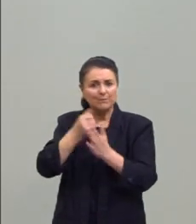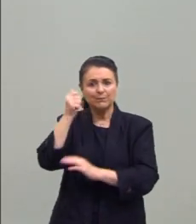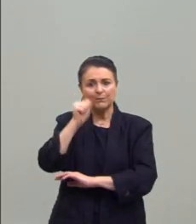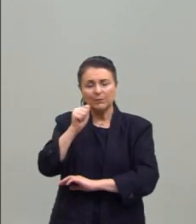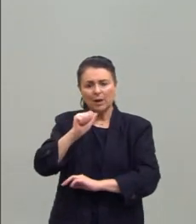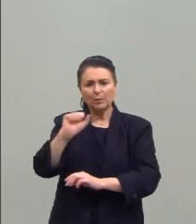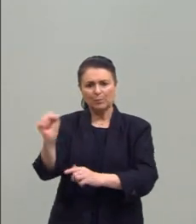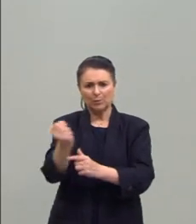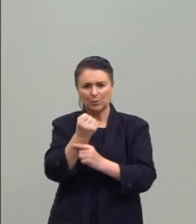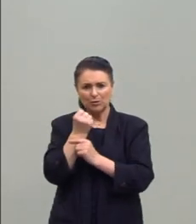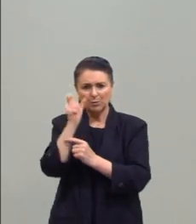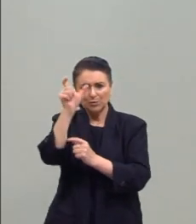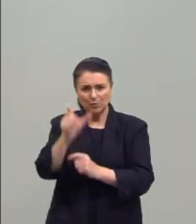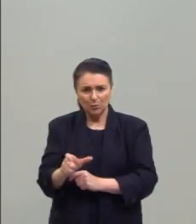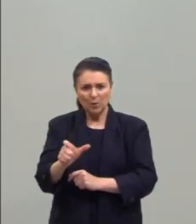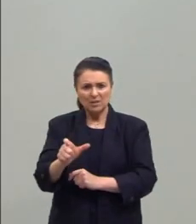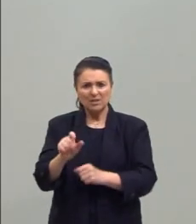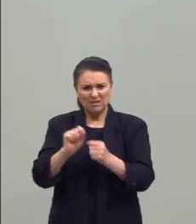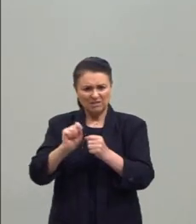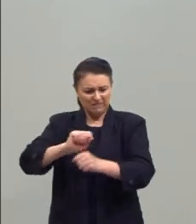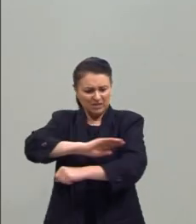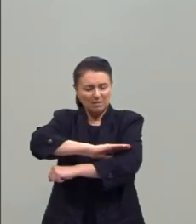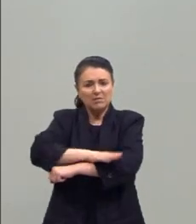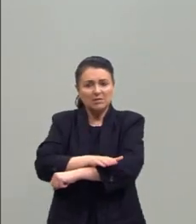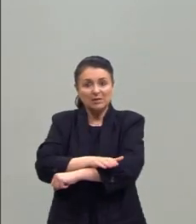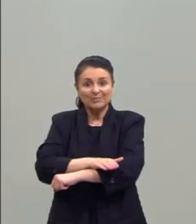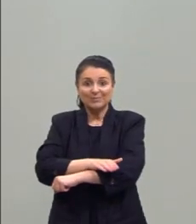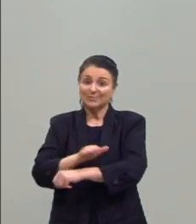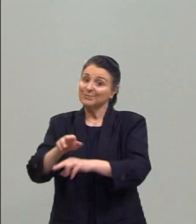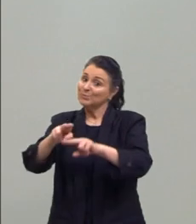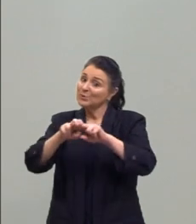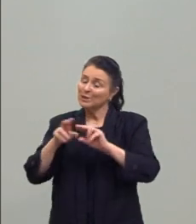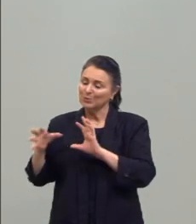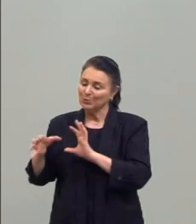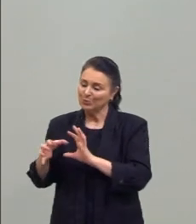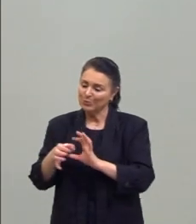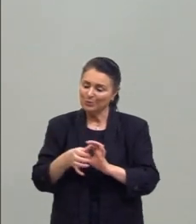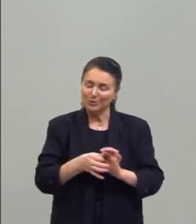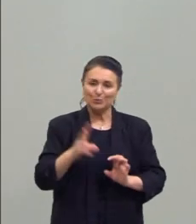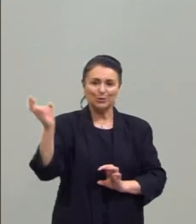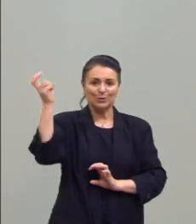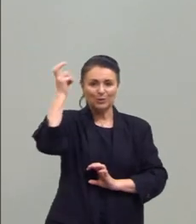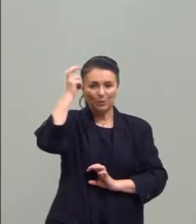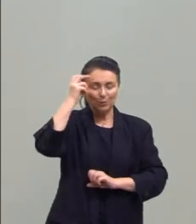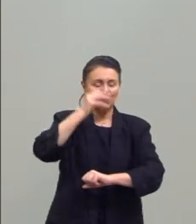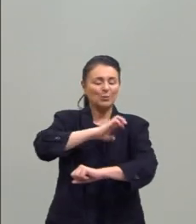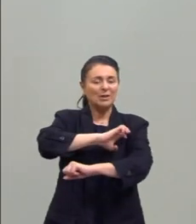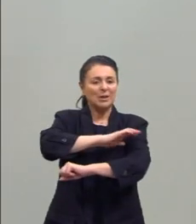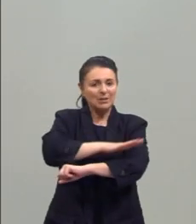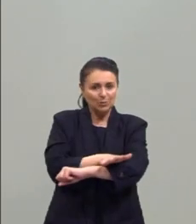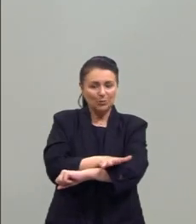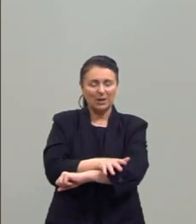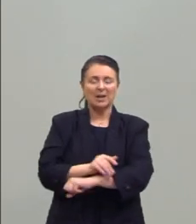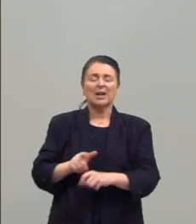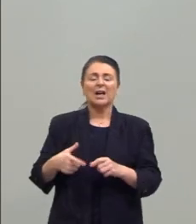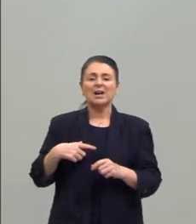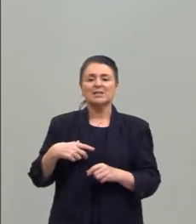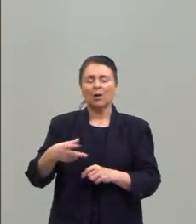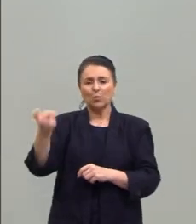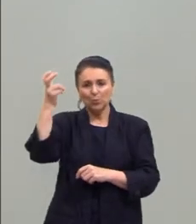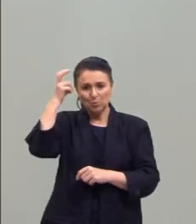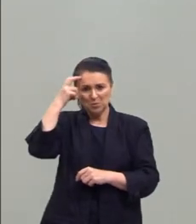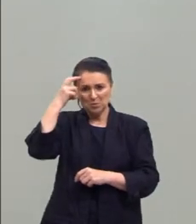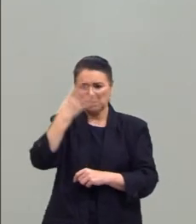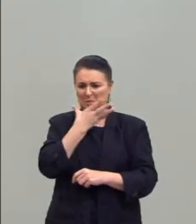pessoas que cometem racismo. E isso tem a ver com esse contexto da cultura, que essa cultura racista, essa cultura machista,